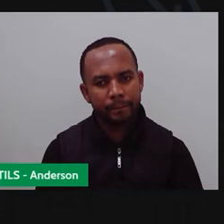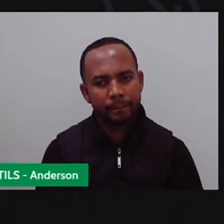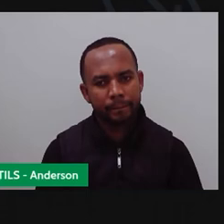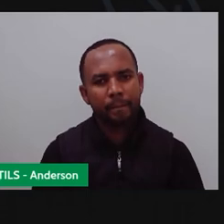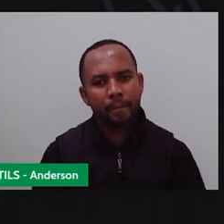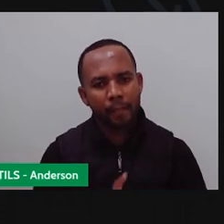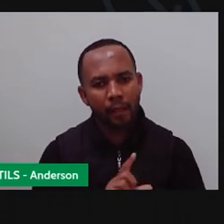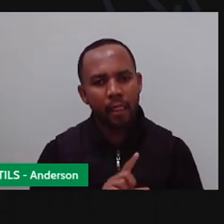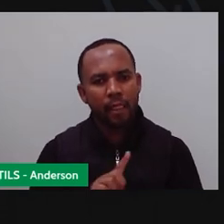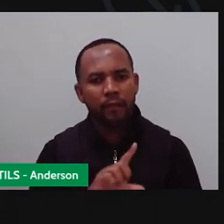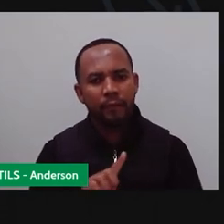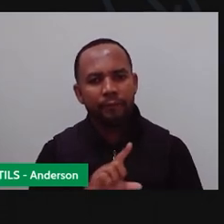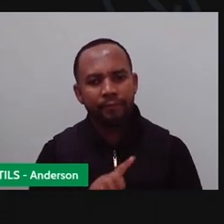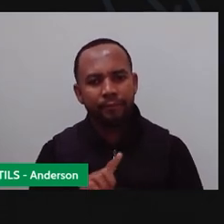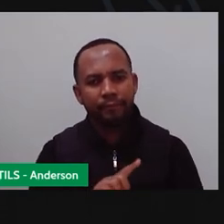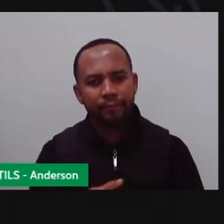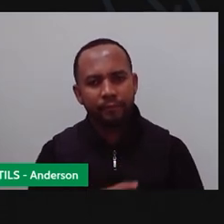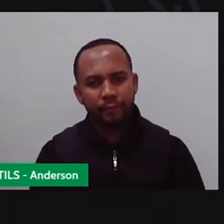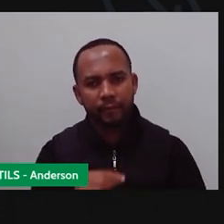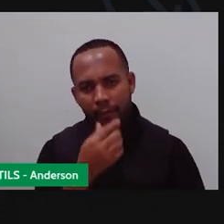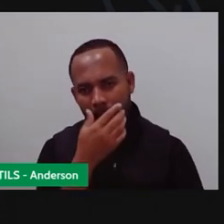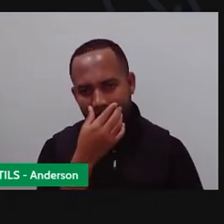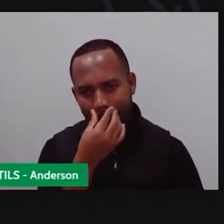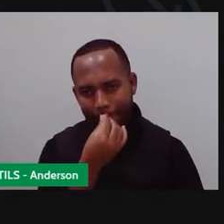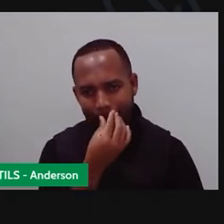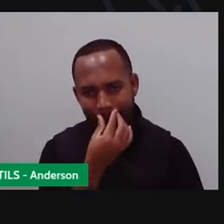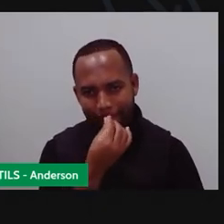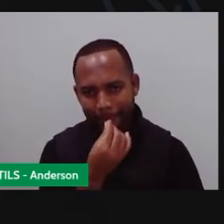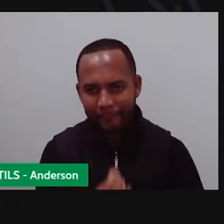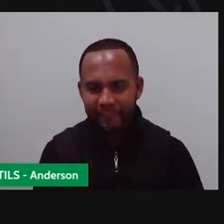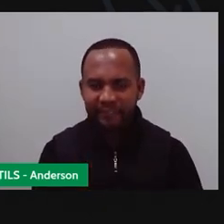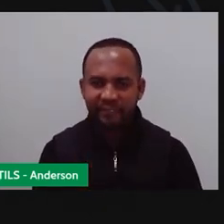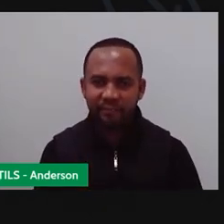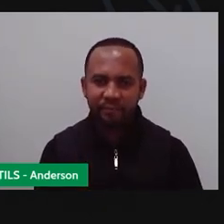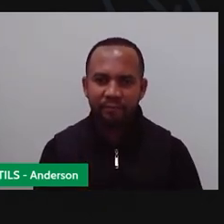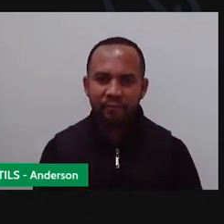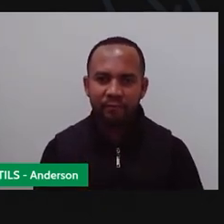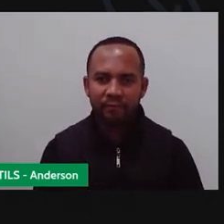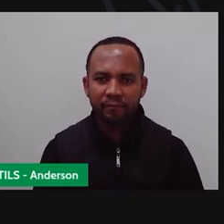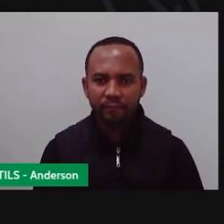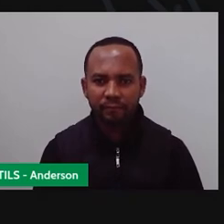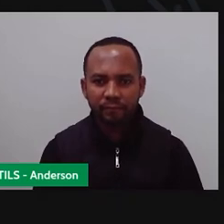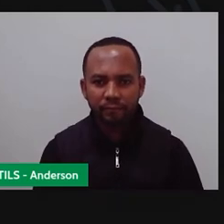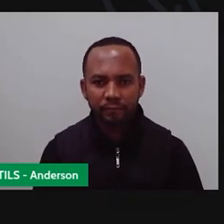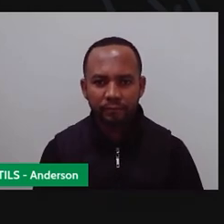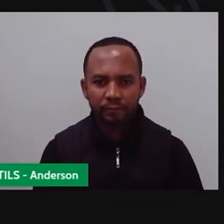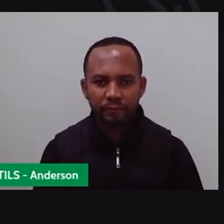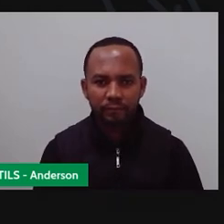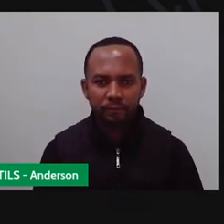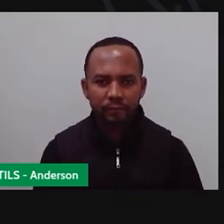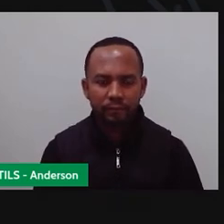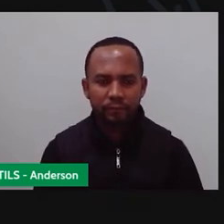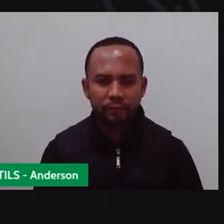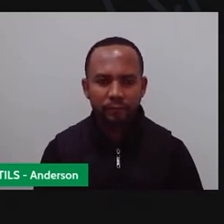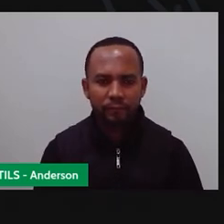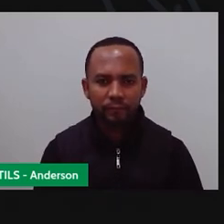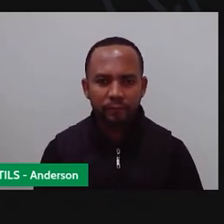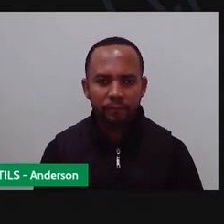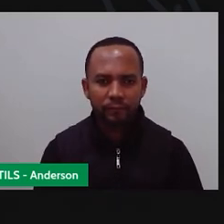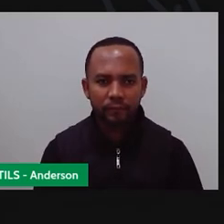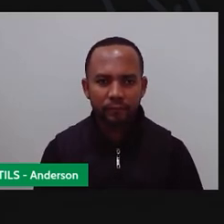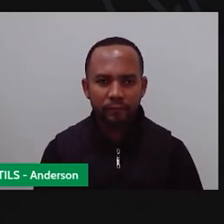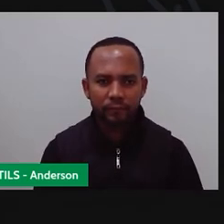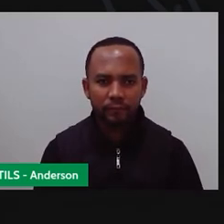Olhando aqui na caixinha, lilás é o quê? Azul e vermelho. Olha lilás. Vamos